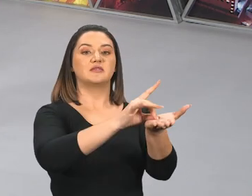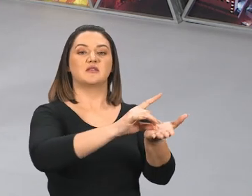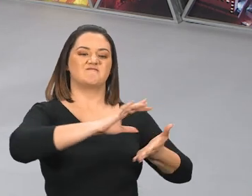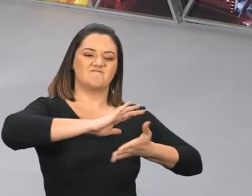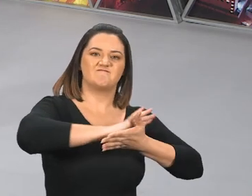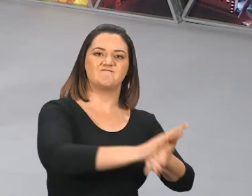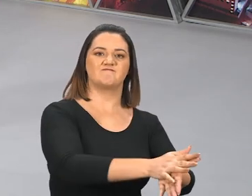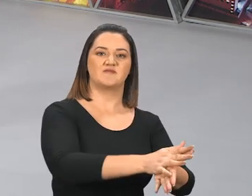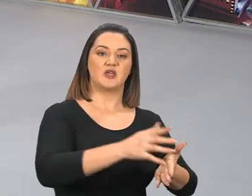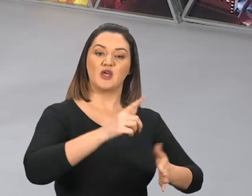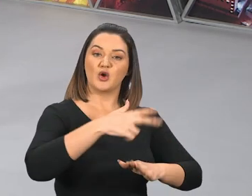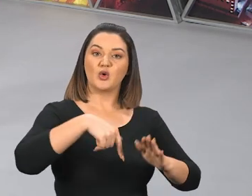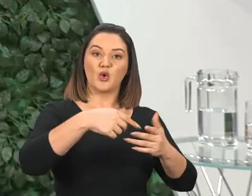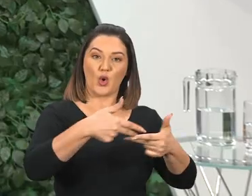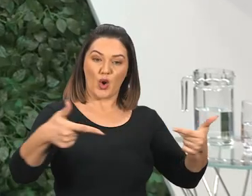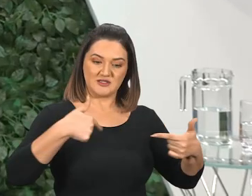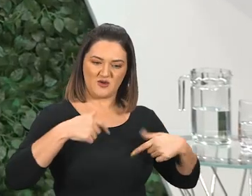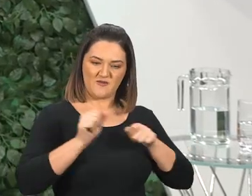prosperou,